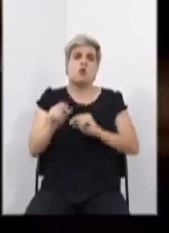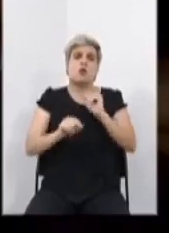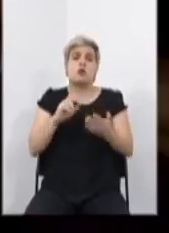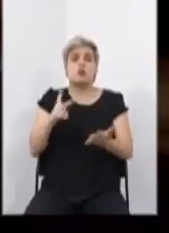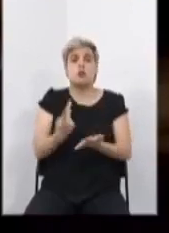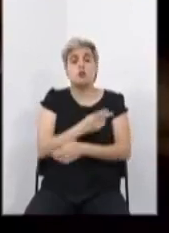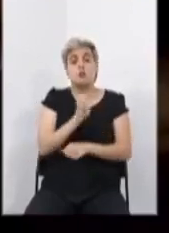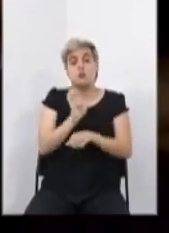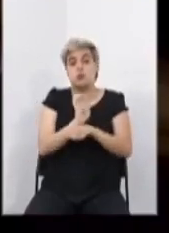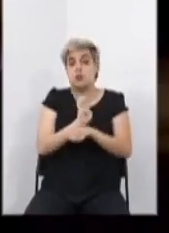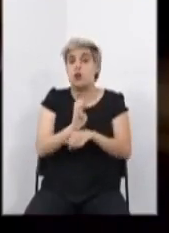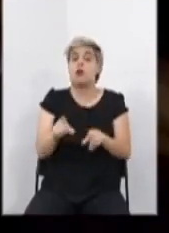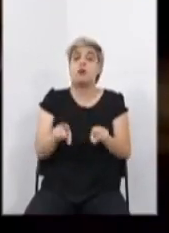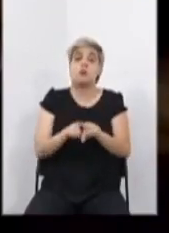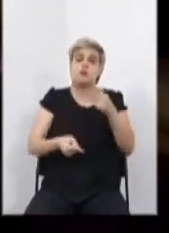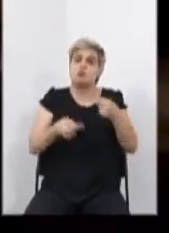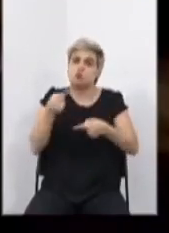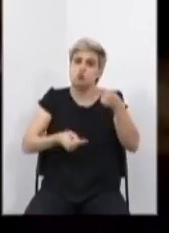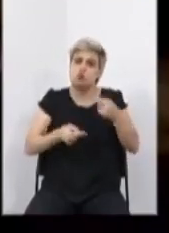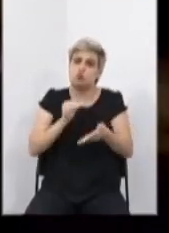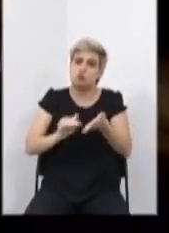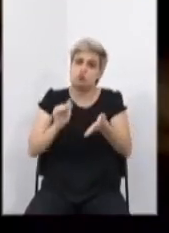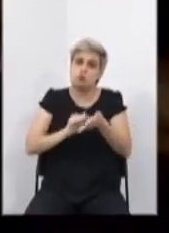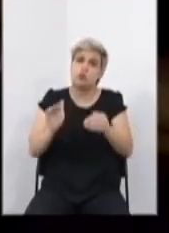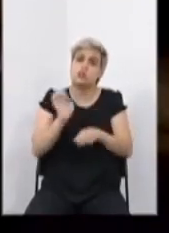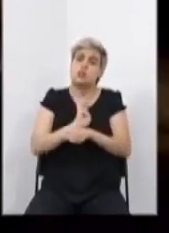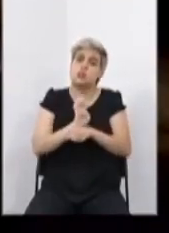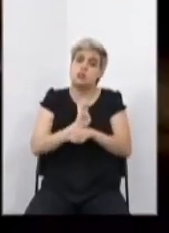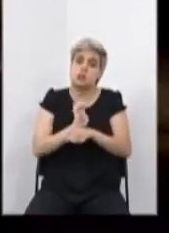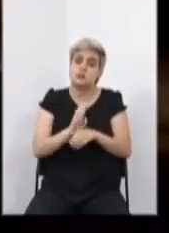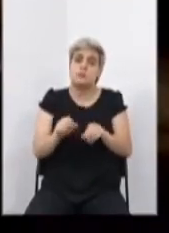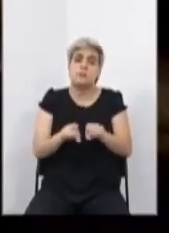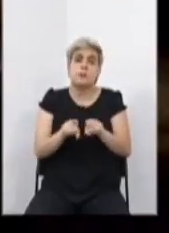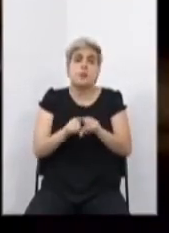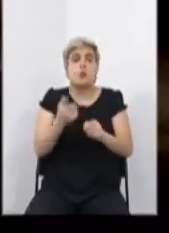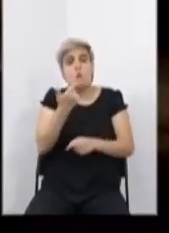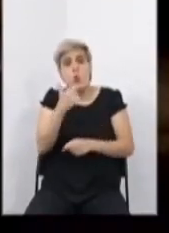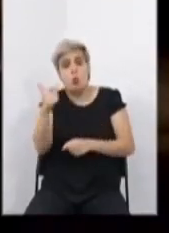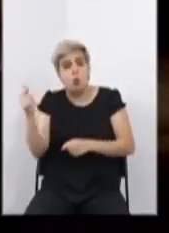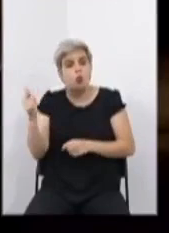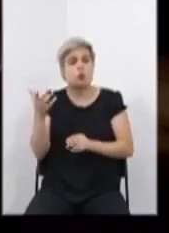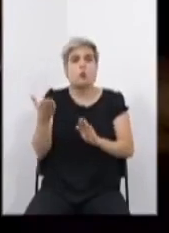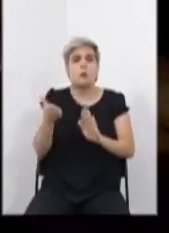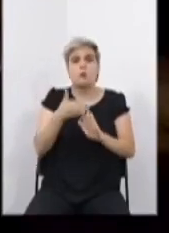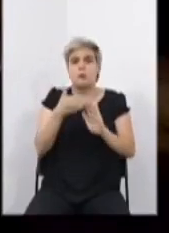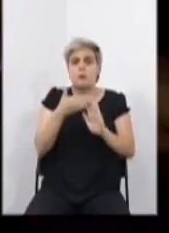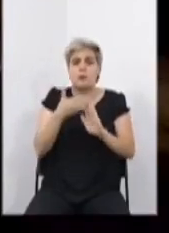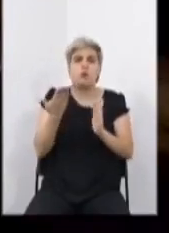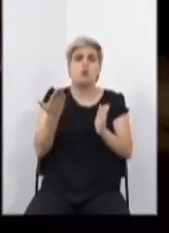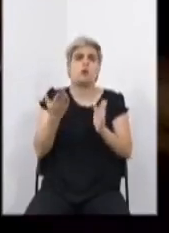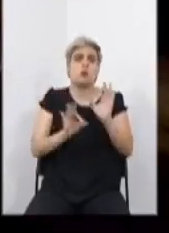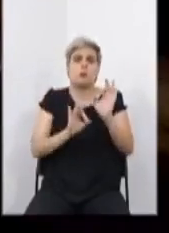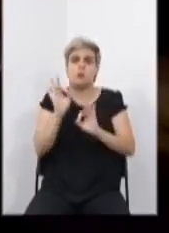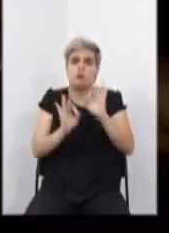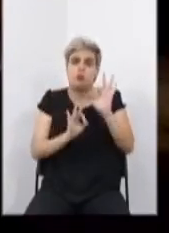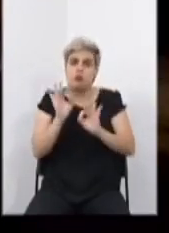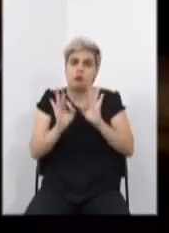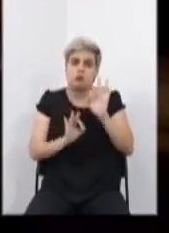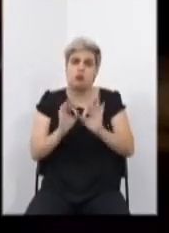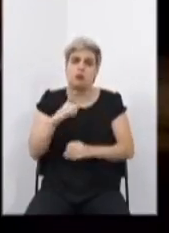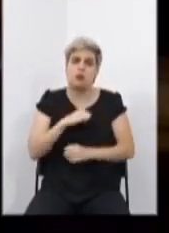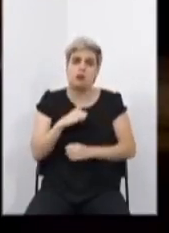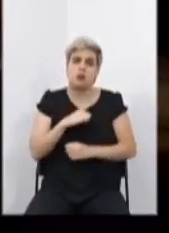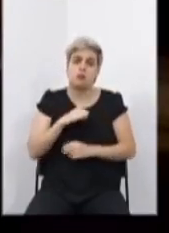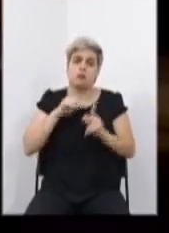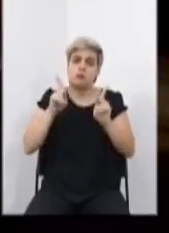poder discutir com a Secretaria de Estado e também outros que nós desejamos incluir aí, entidades representativas do segmento da